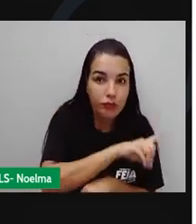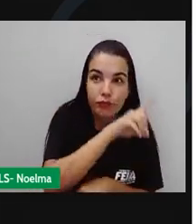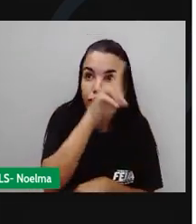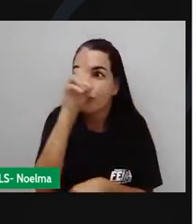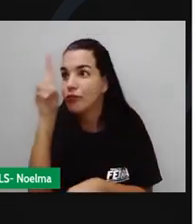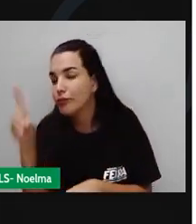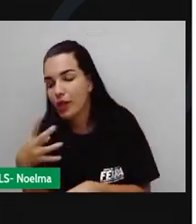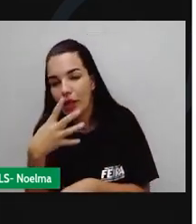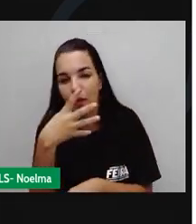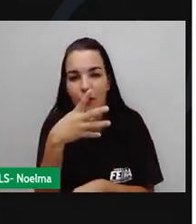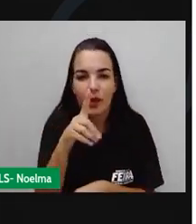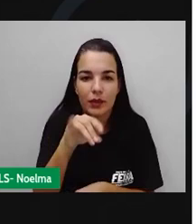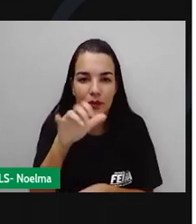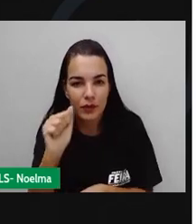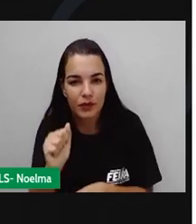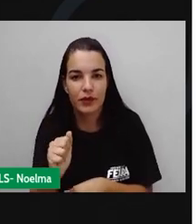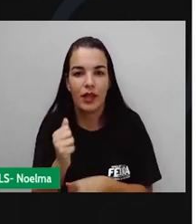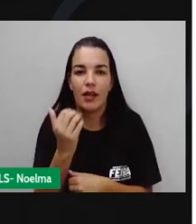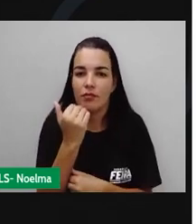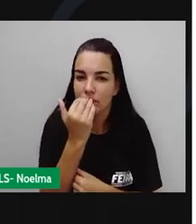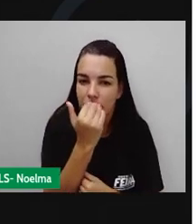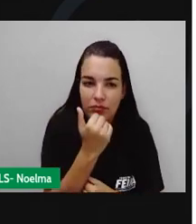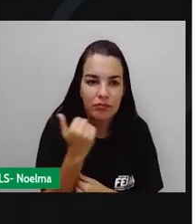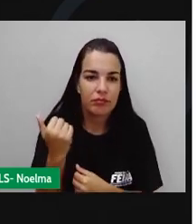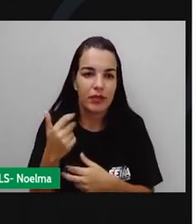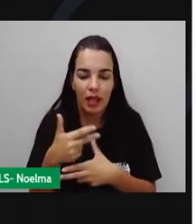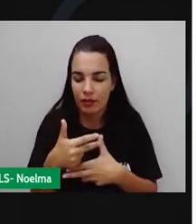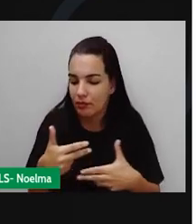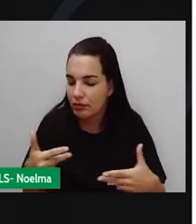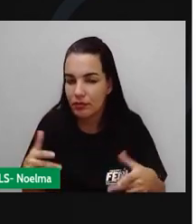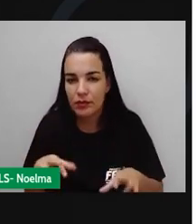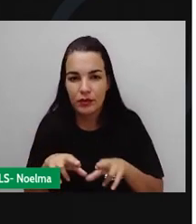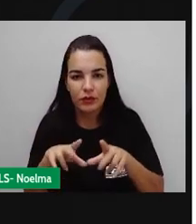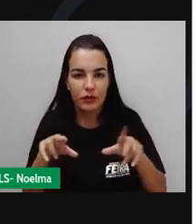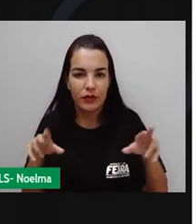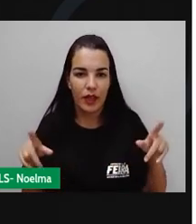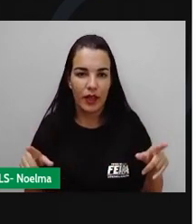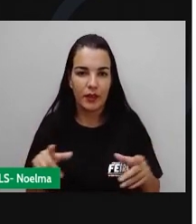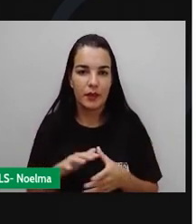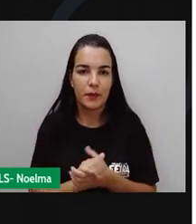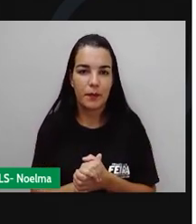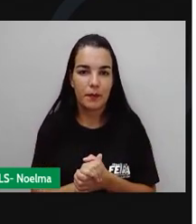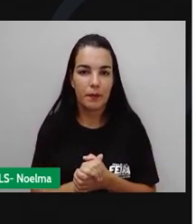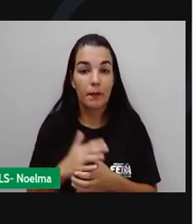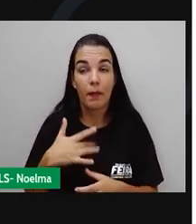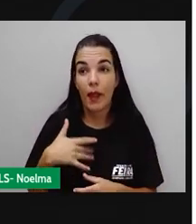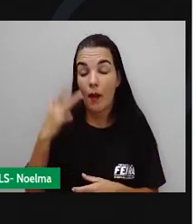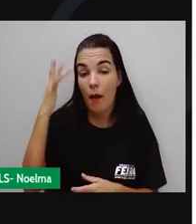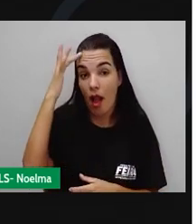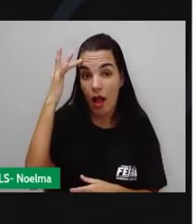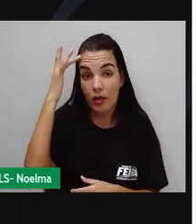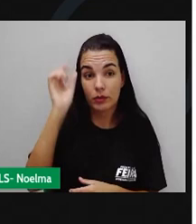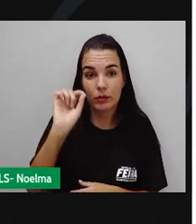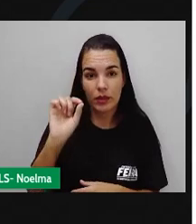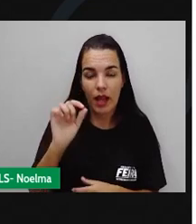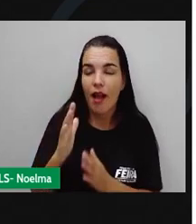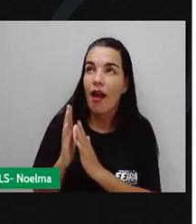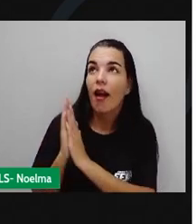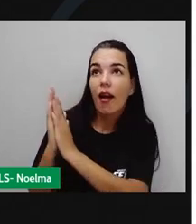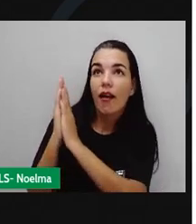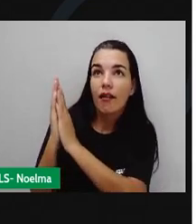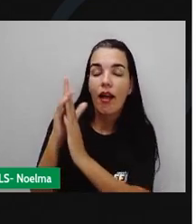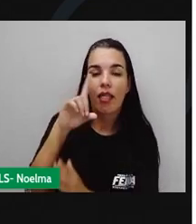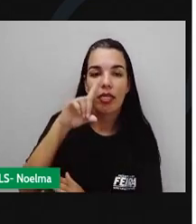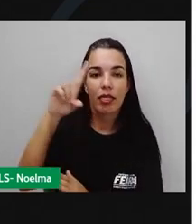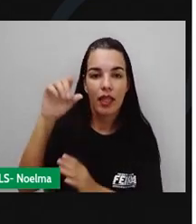chás e temperos para os caldos foram colhidos na Horta da Chacra. Eu acho que a gente, graças a Deus, aqui em casa, na